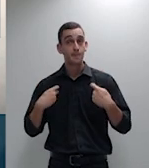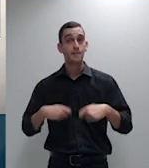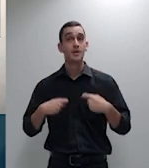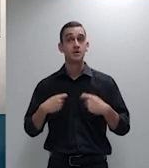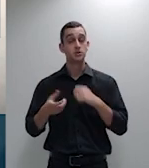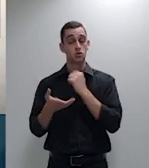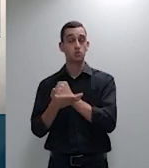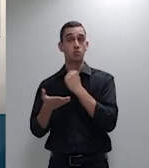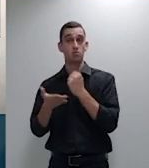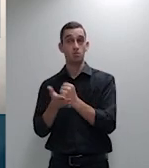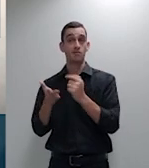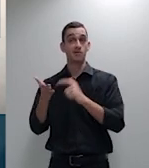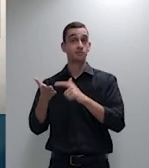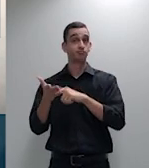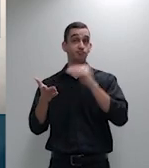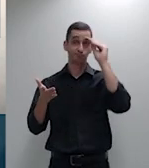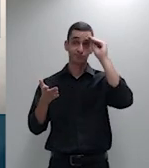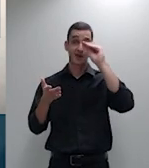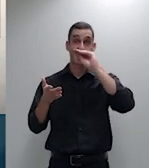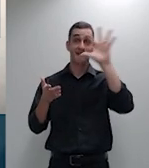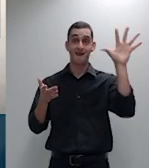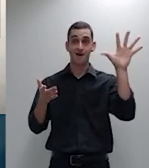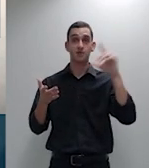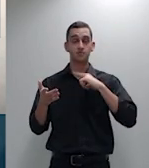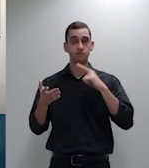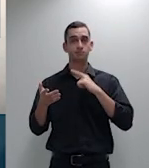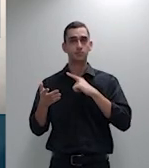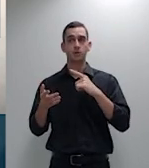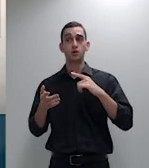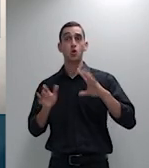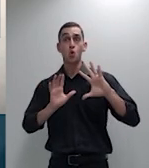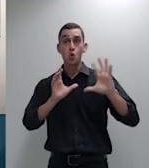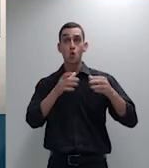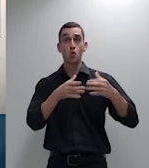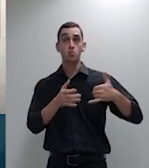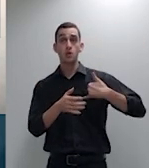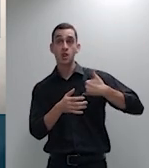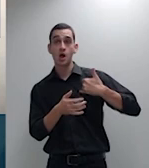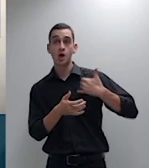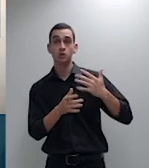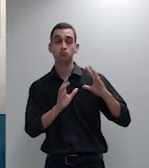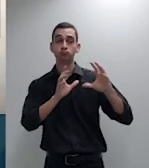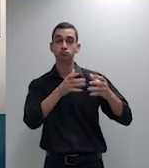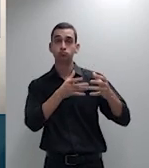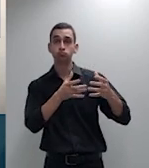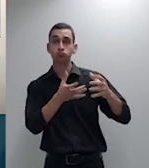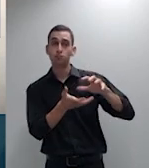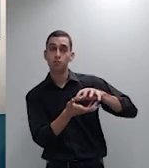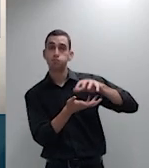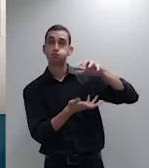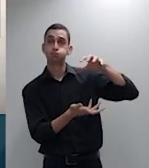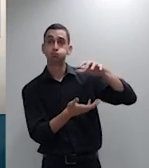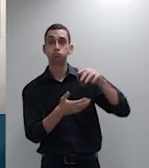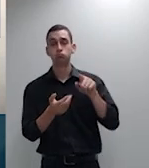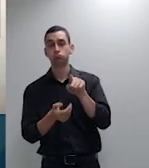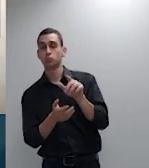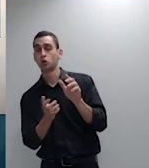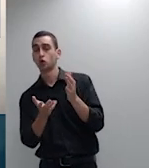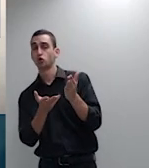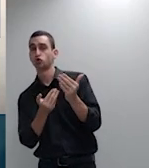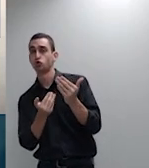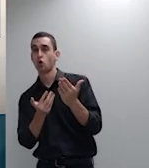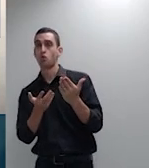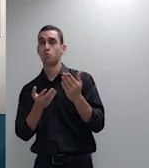clara os grupos etários e os percentuais de reajuste correspondente a cláusula do aumento da